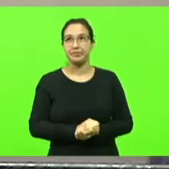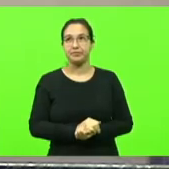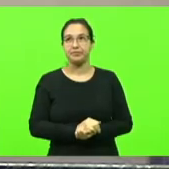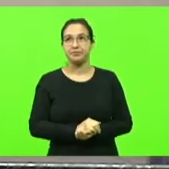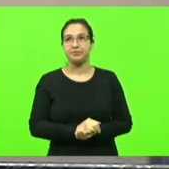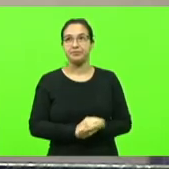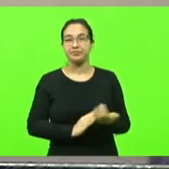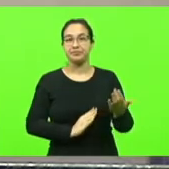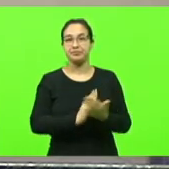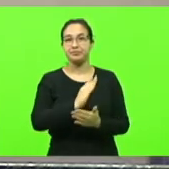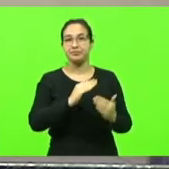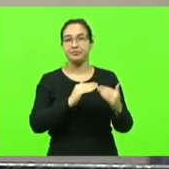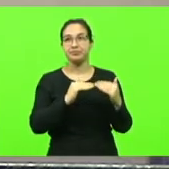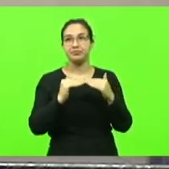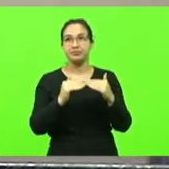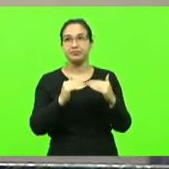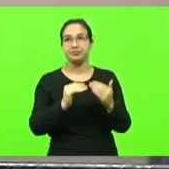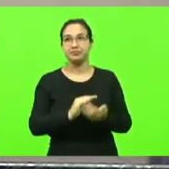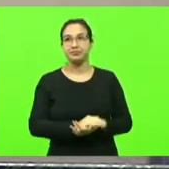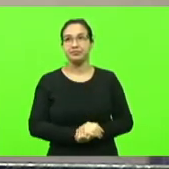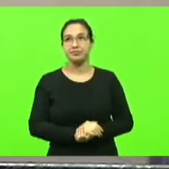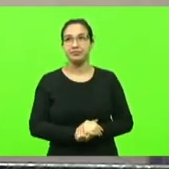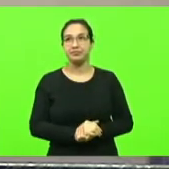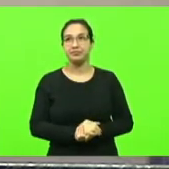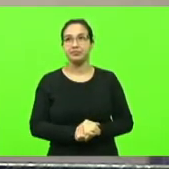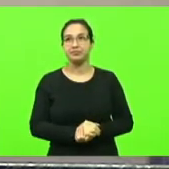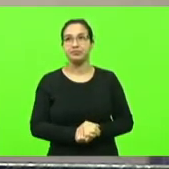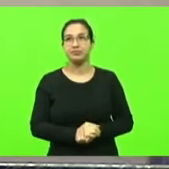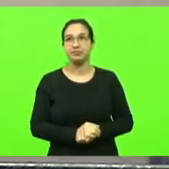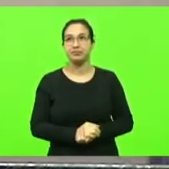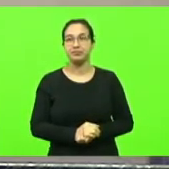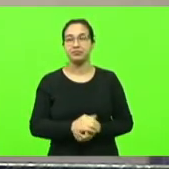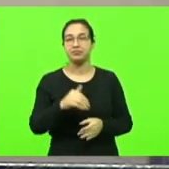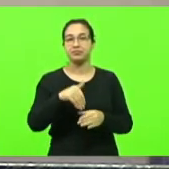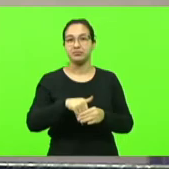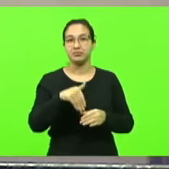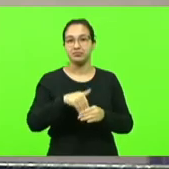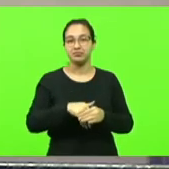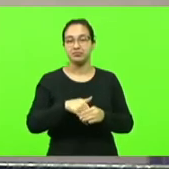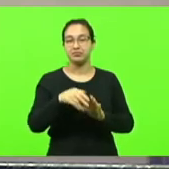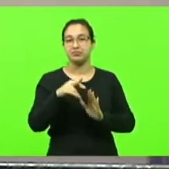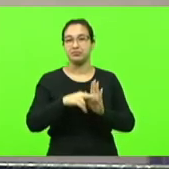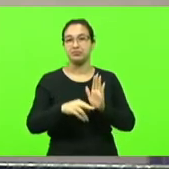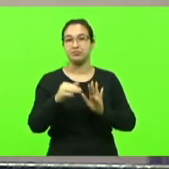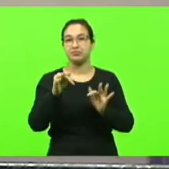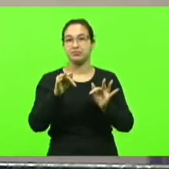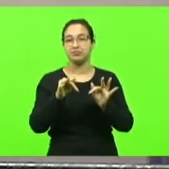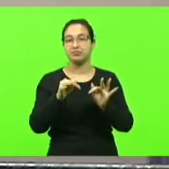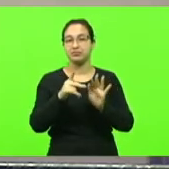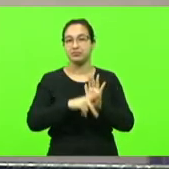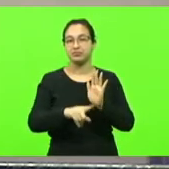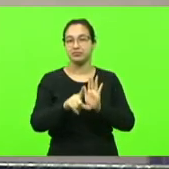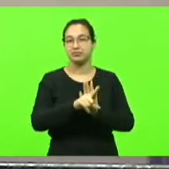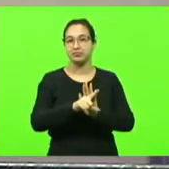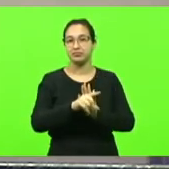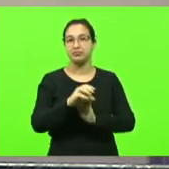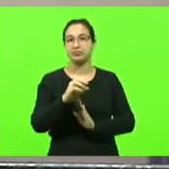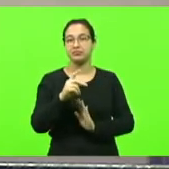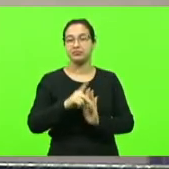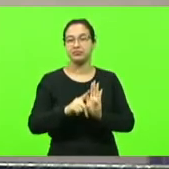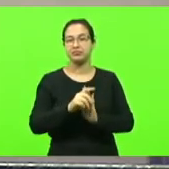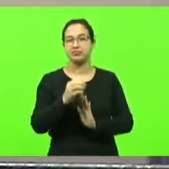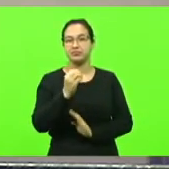aprovado por unanimidade votação da redação final projeto de lei PL 0164